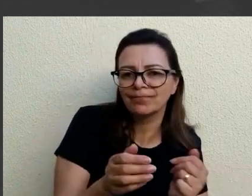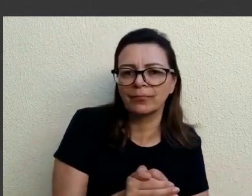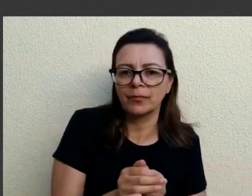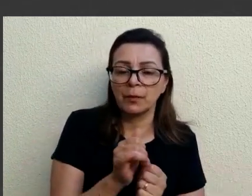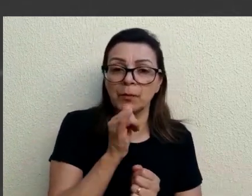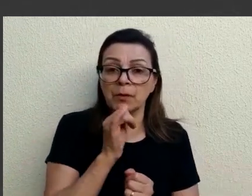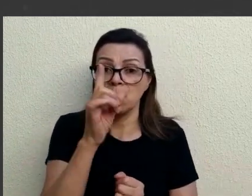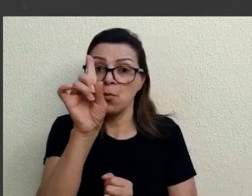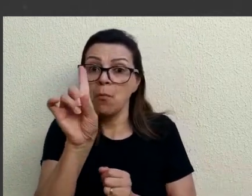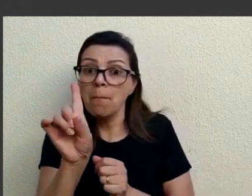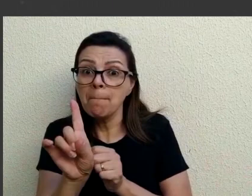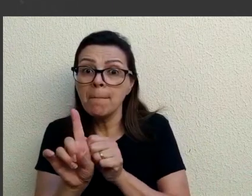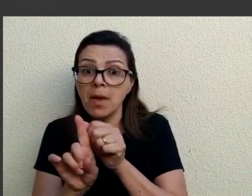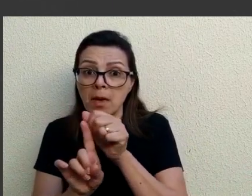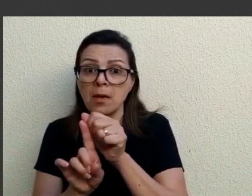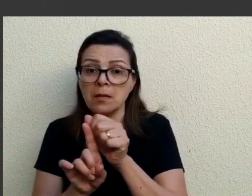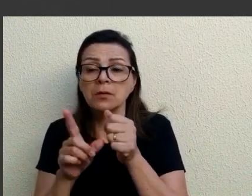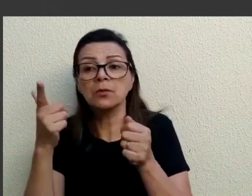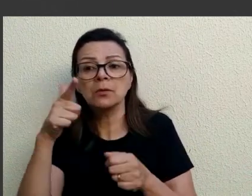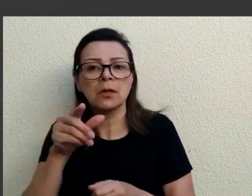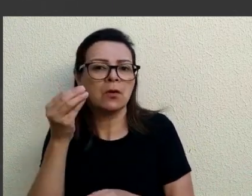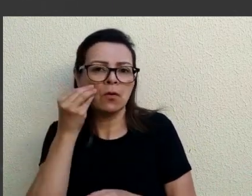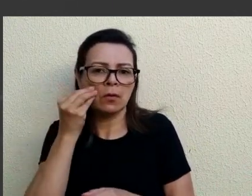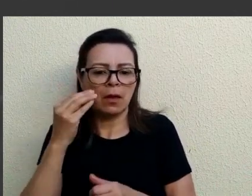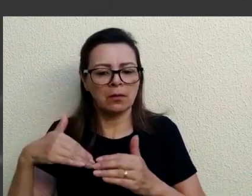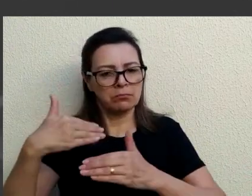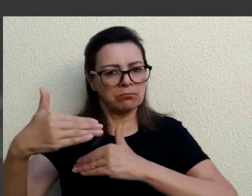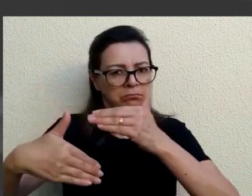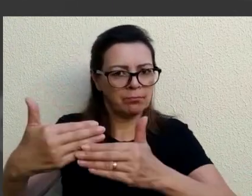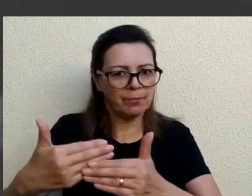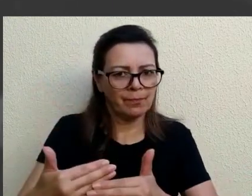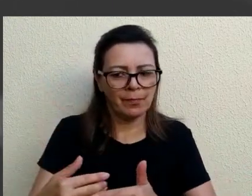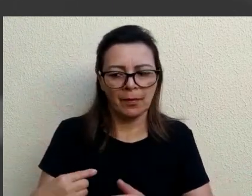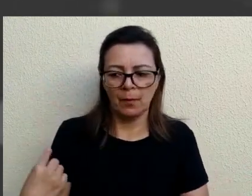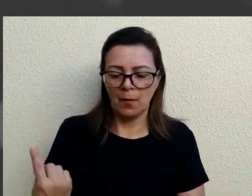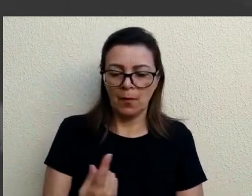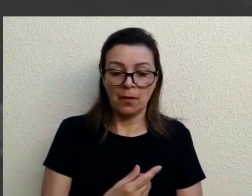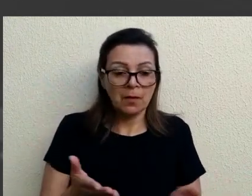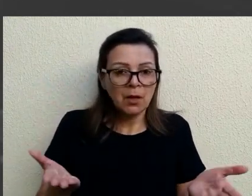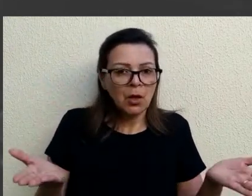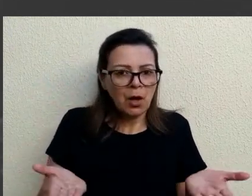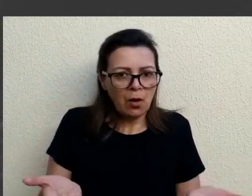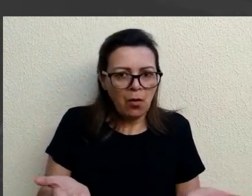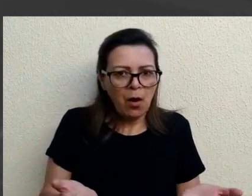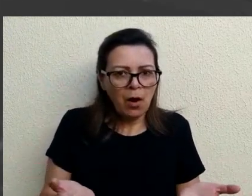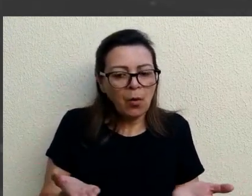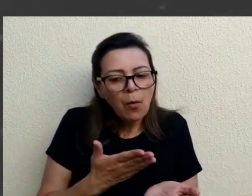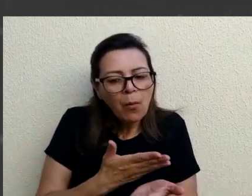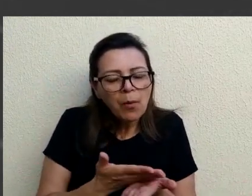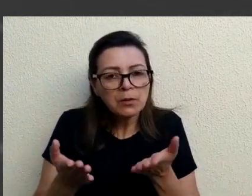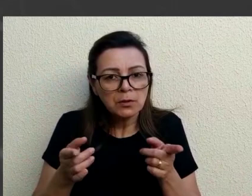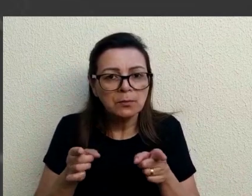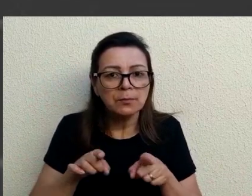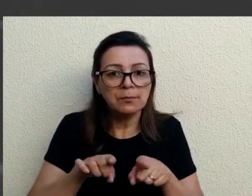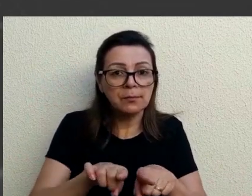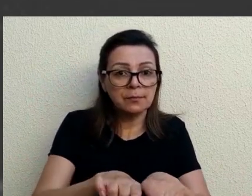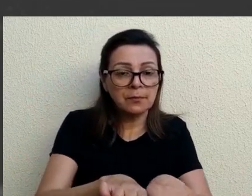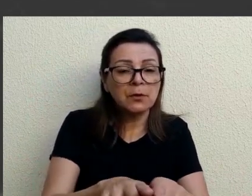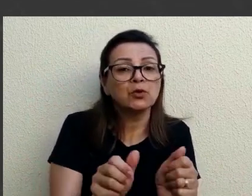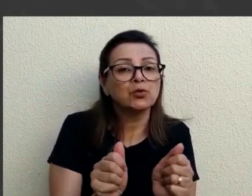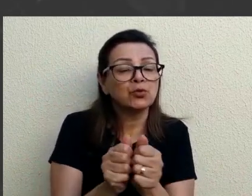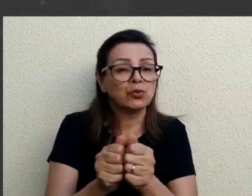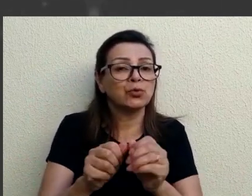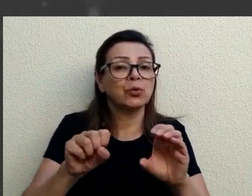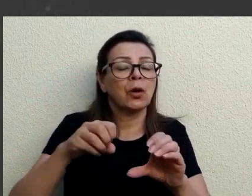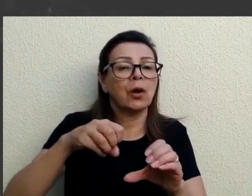colocar o teste em pleno funcionamento para atender nossas necessidades. E a gente está agora com uma parceria, começando uma parceria com a